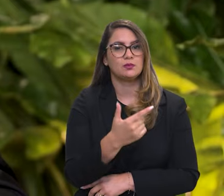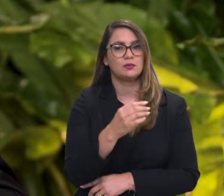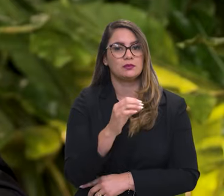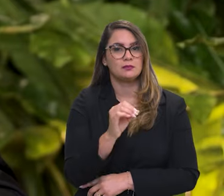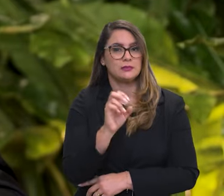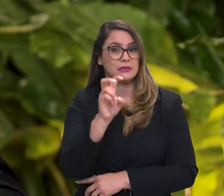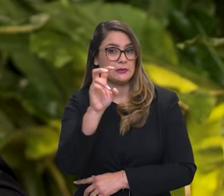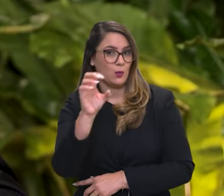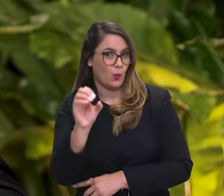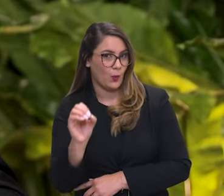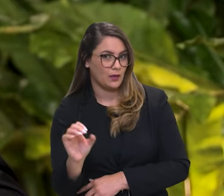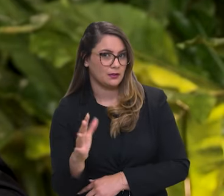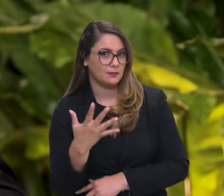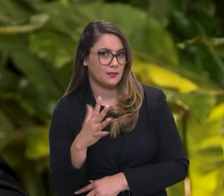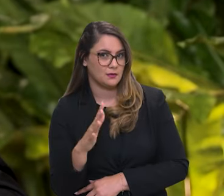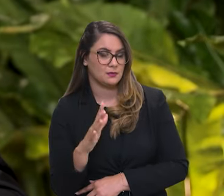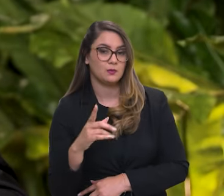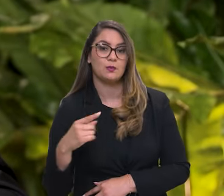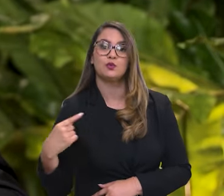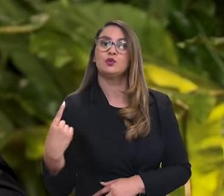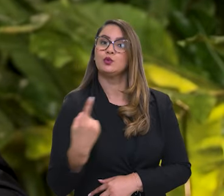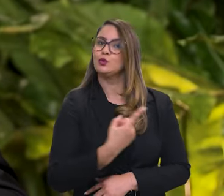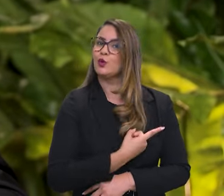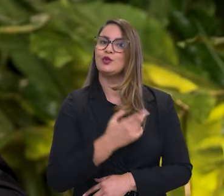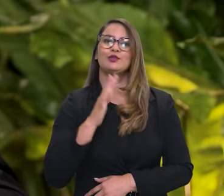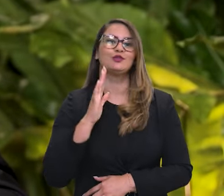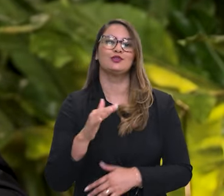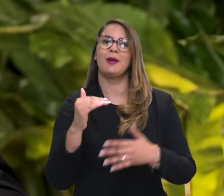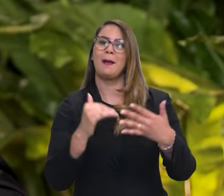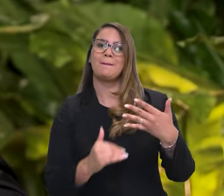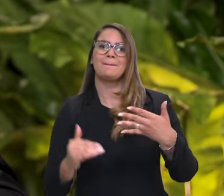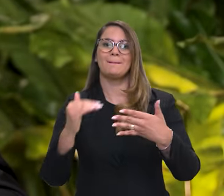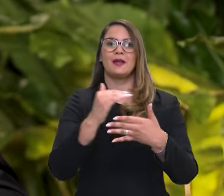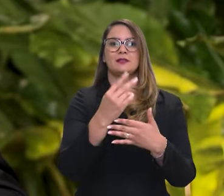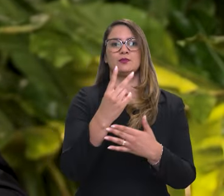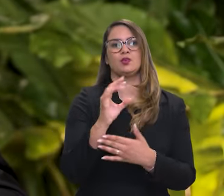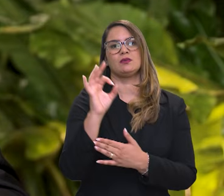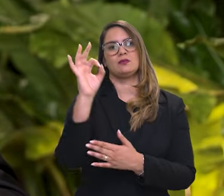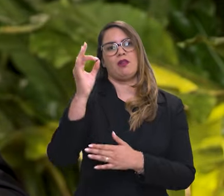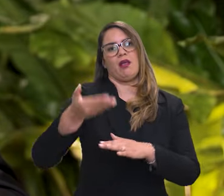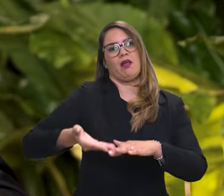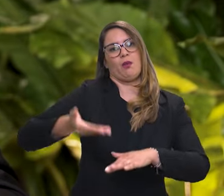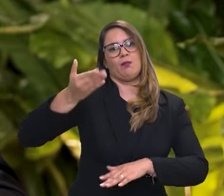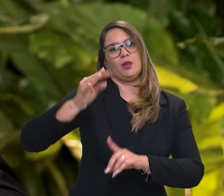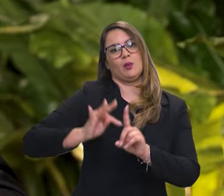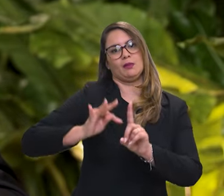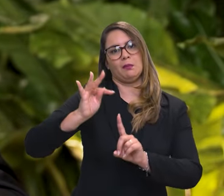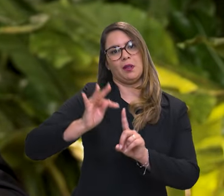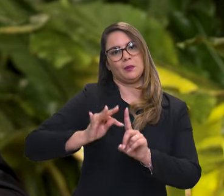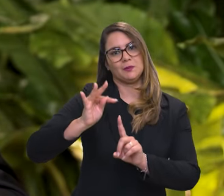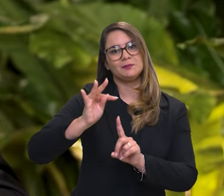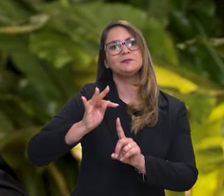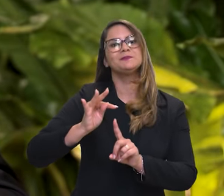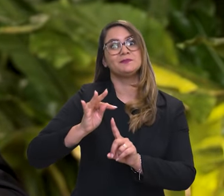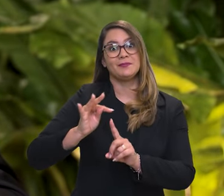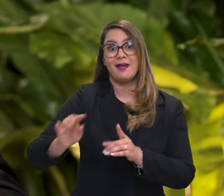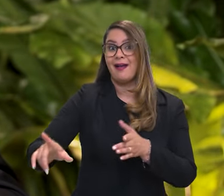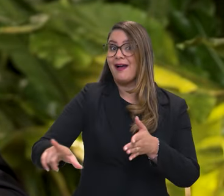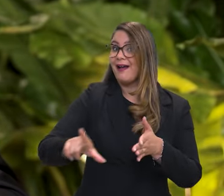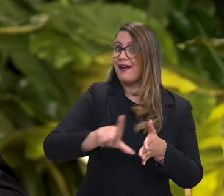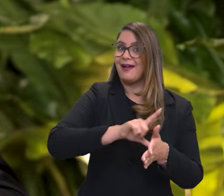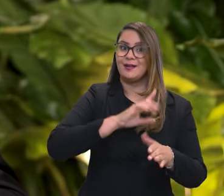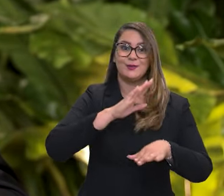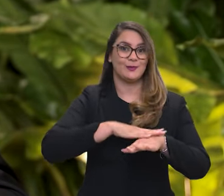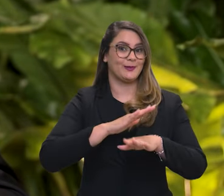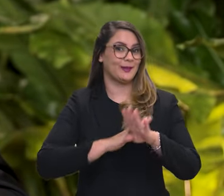Nós já passamos esse ano de dois graus de aumento de temperatura média, muito antes do prazo que era